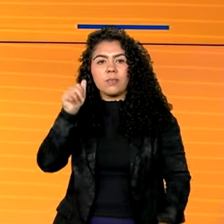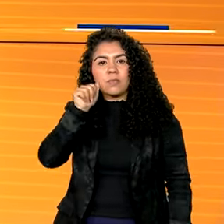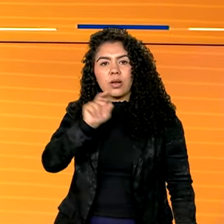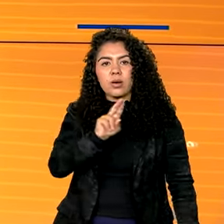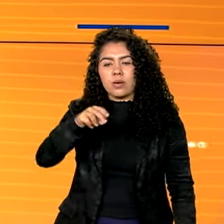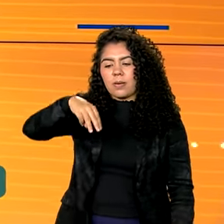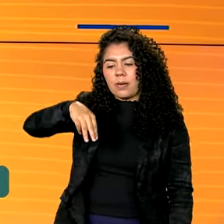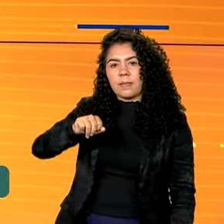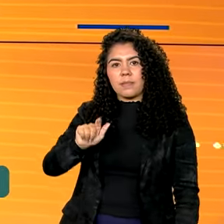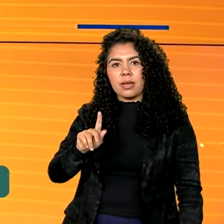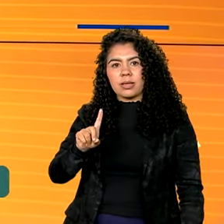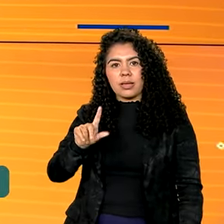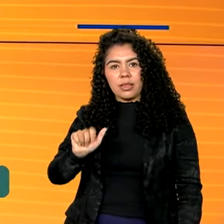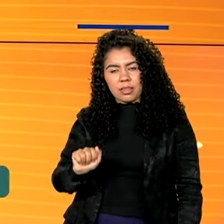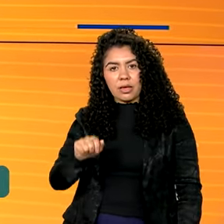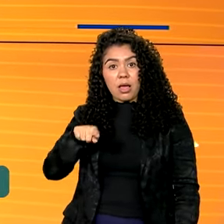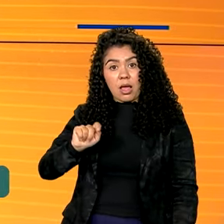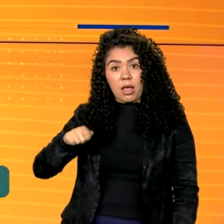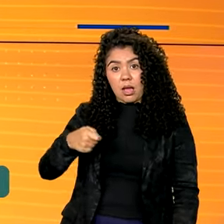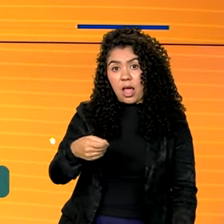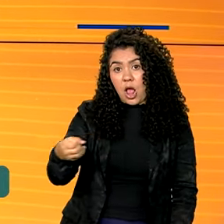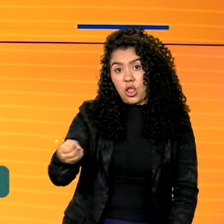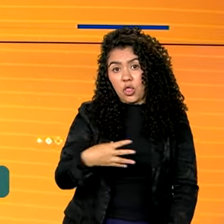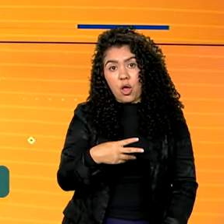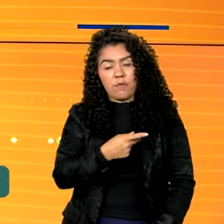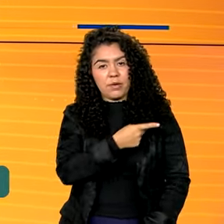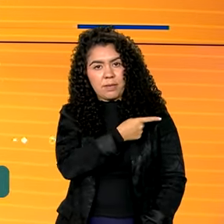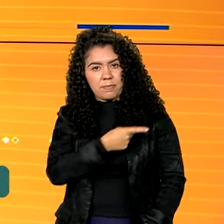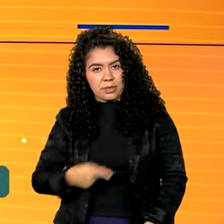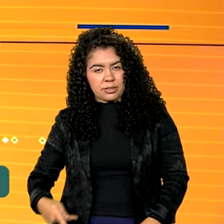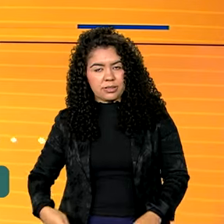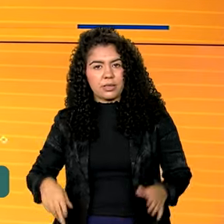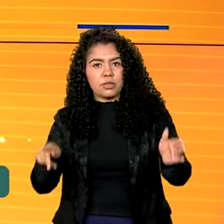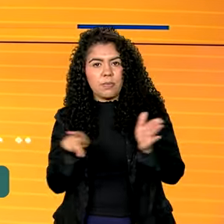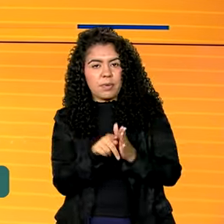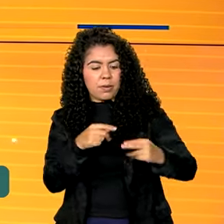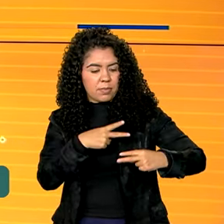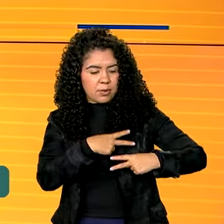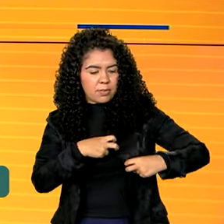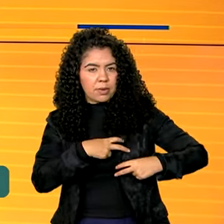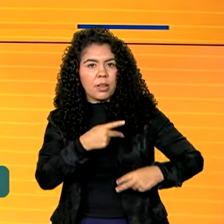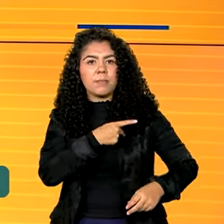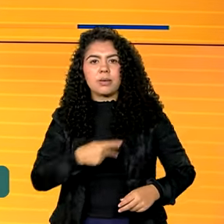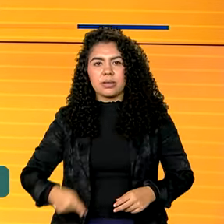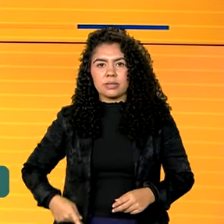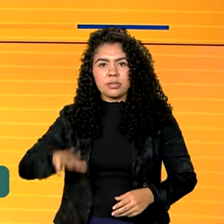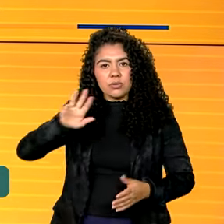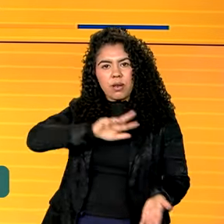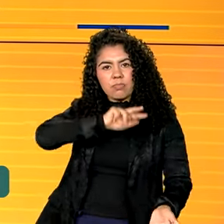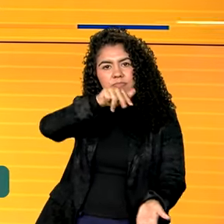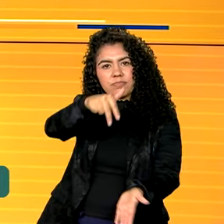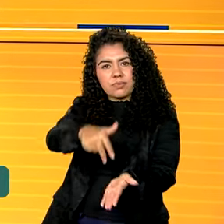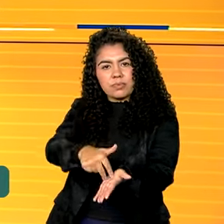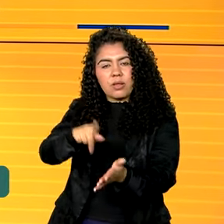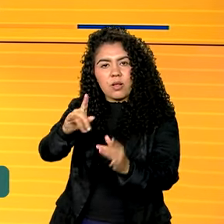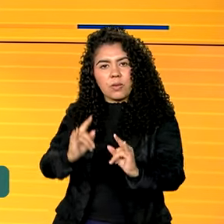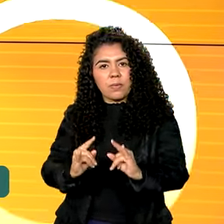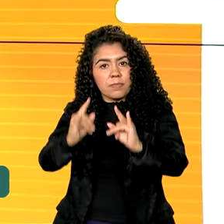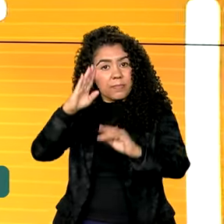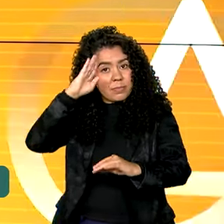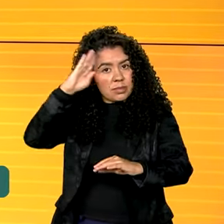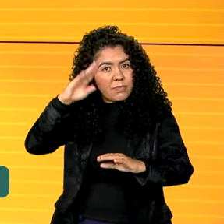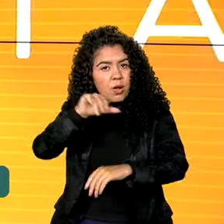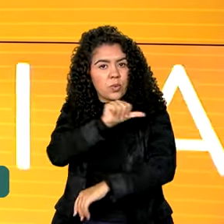presidente da Petrobras. O presidente Lula prestigiou a cerimônia na sede da companhia no Rio de Janeiro e garantiu que em seu